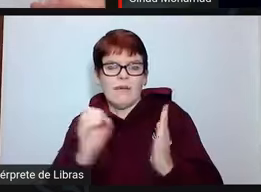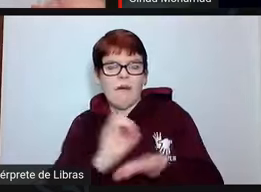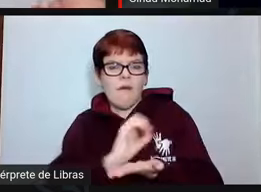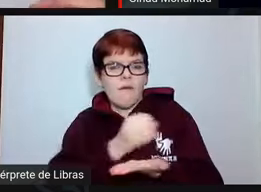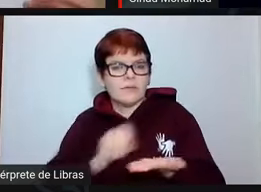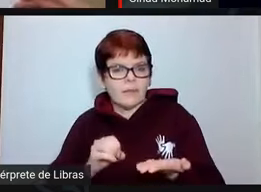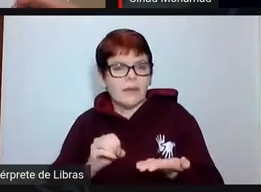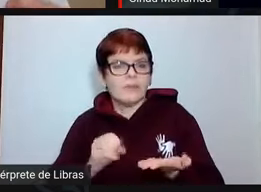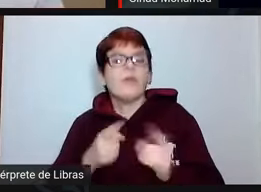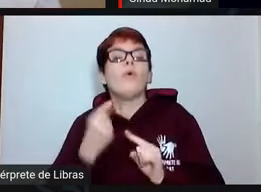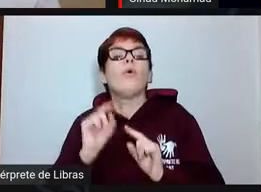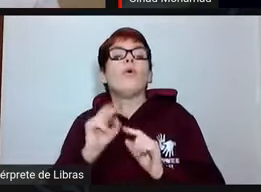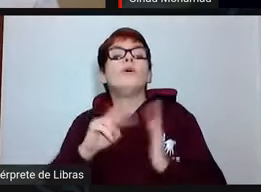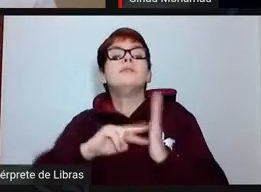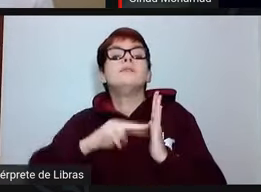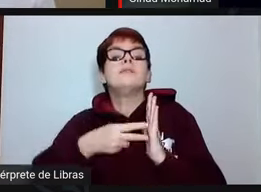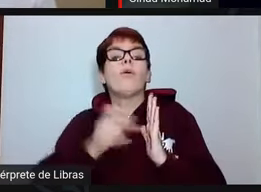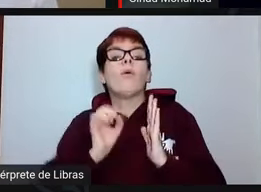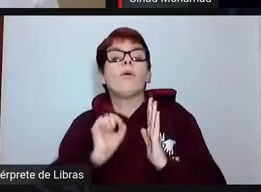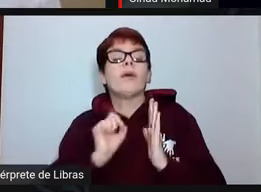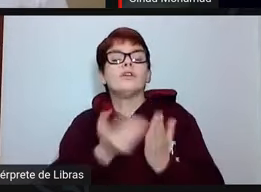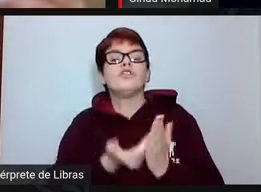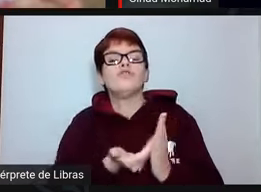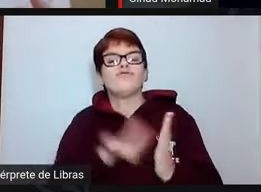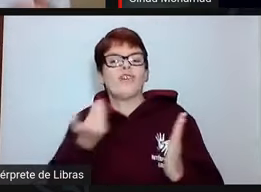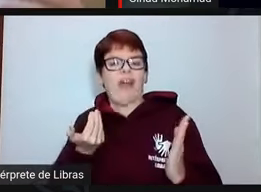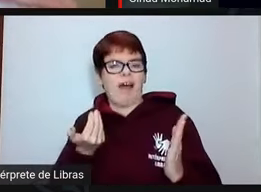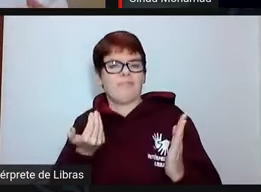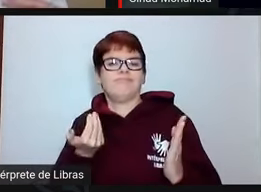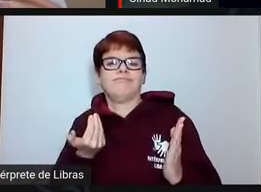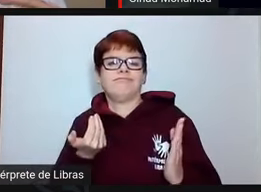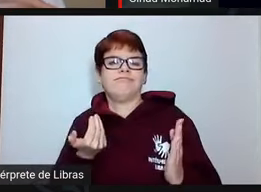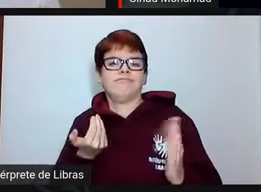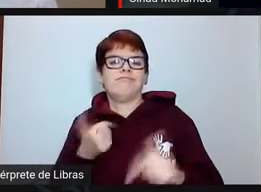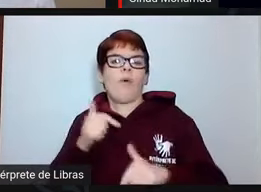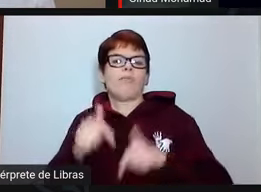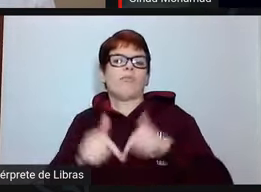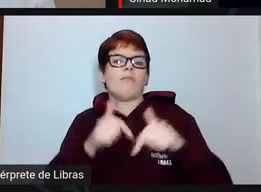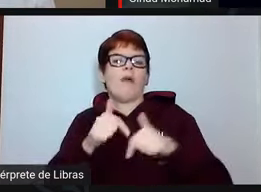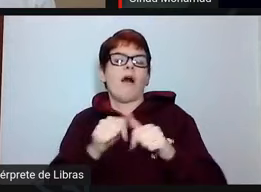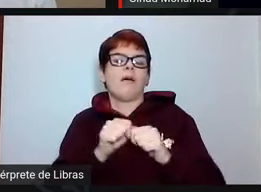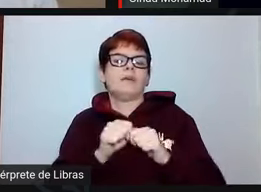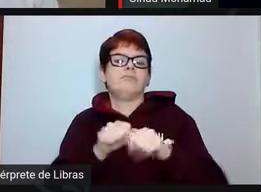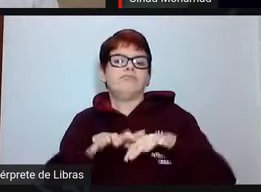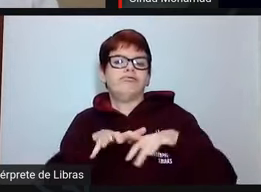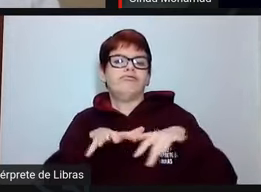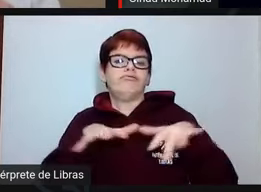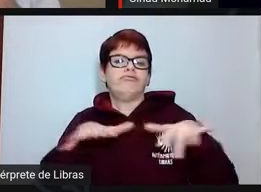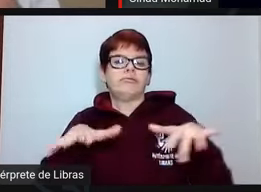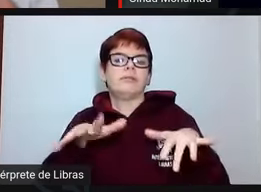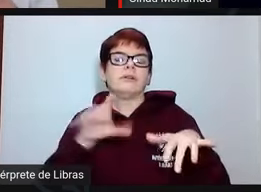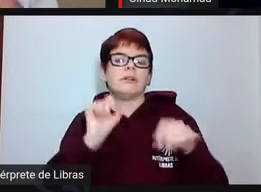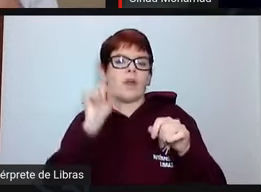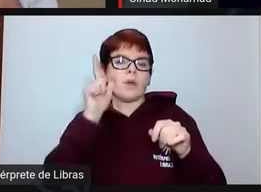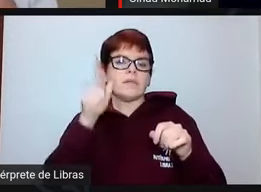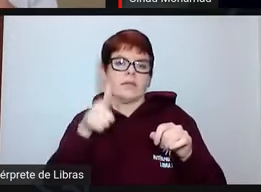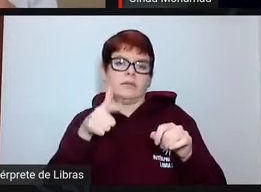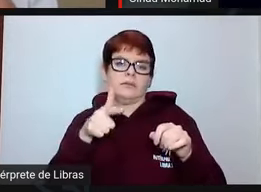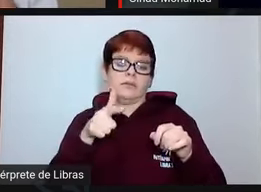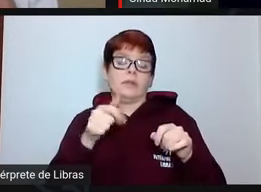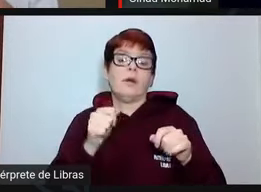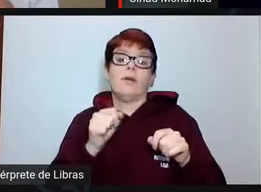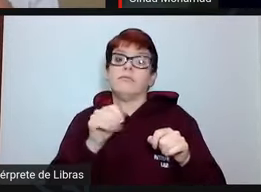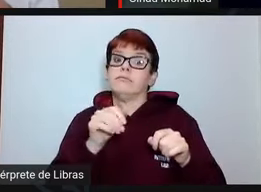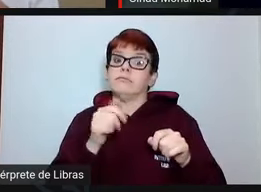retirar a universidade desses processos. Paulatinamente isto vem acontecendo. Como disse, a nossa capacidade de